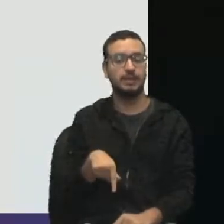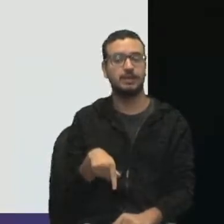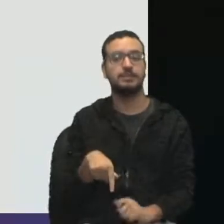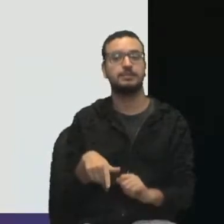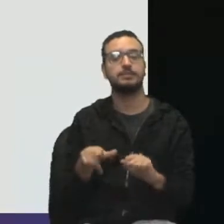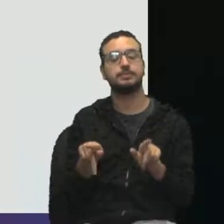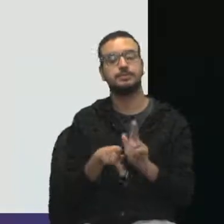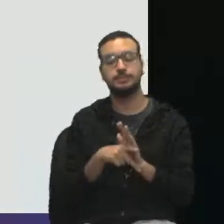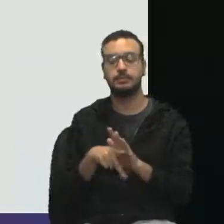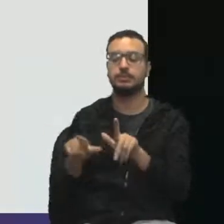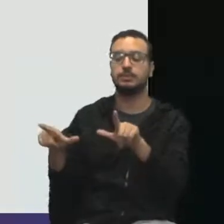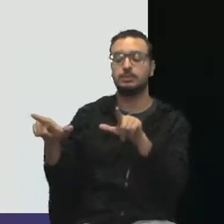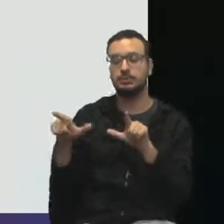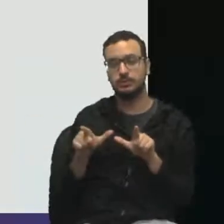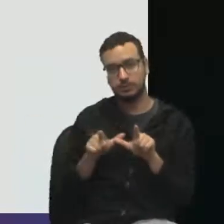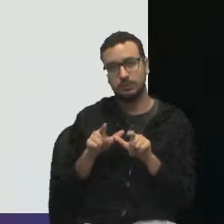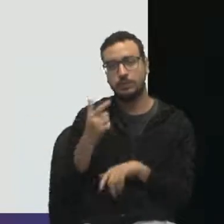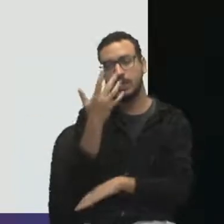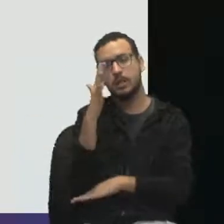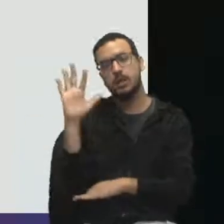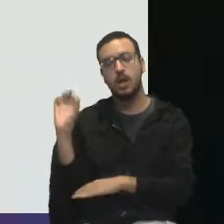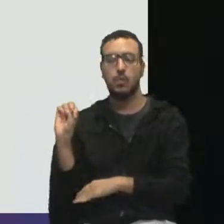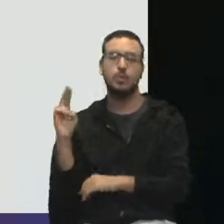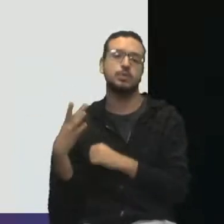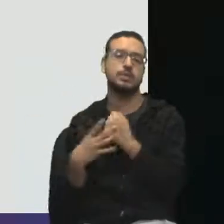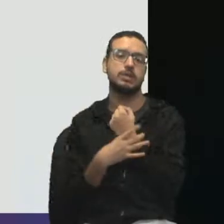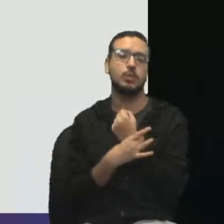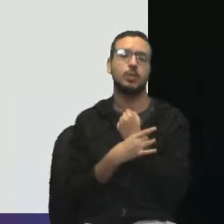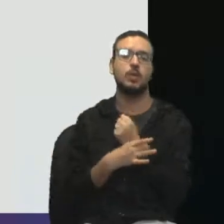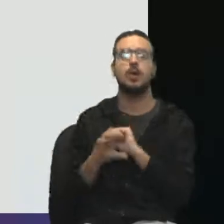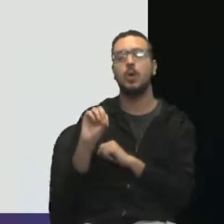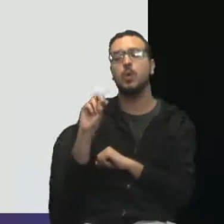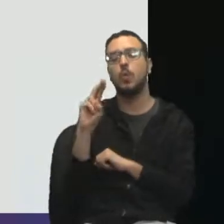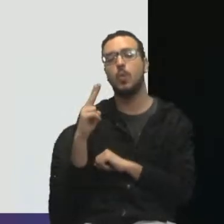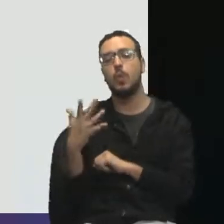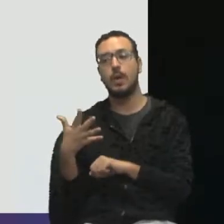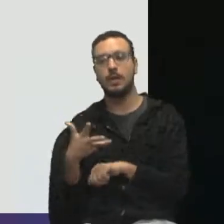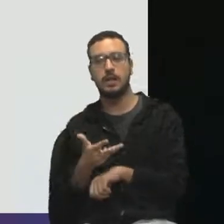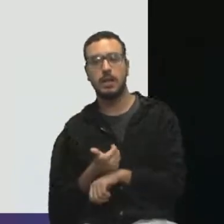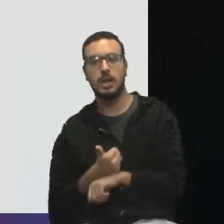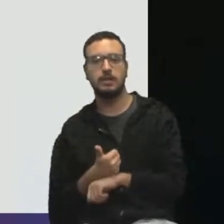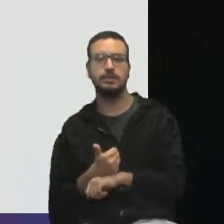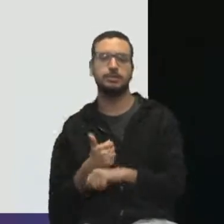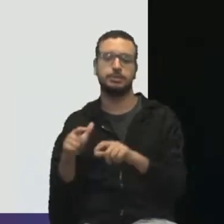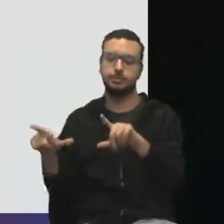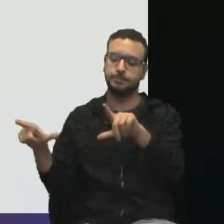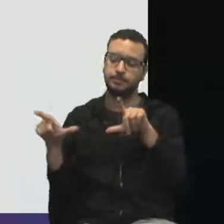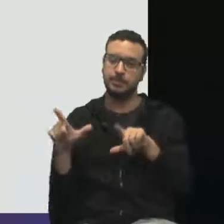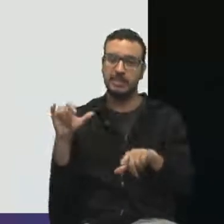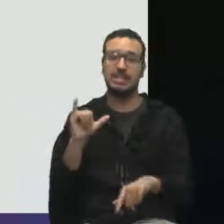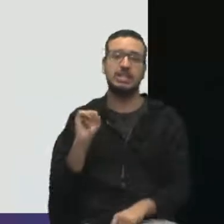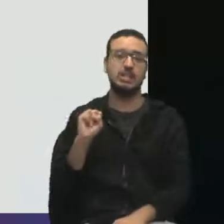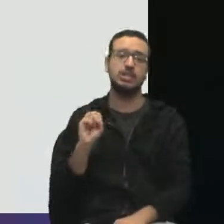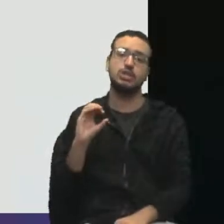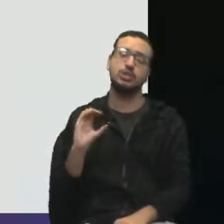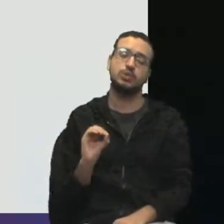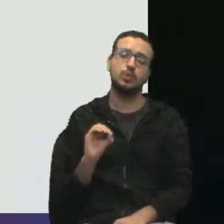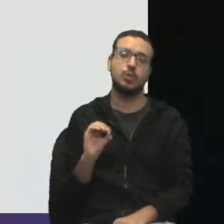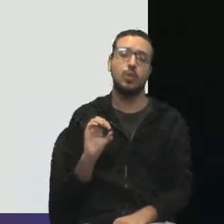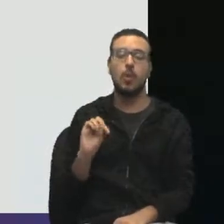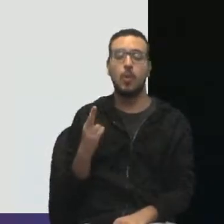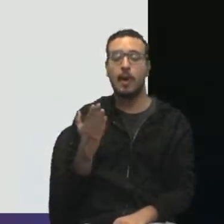ambiental, de segurança, de qualidade. Se vai ser só uma certificação, né, pode ser, por exemplo, uma certificação